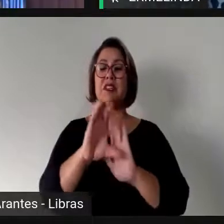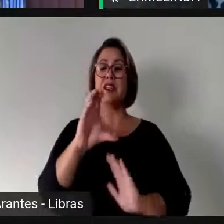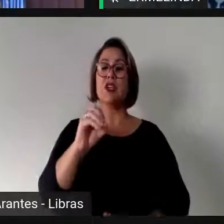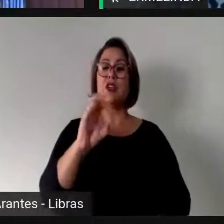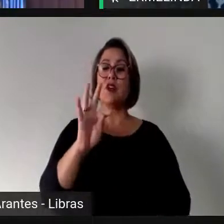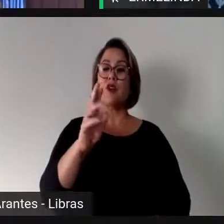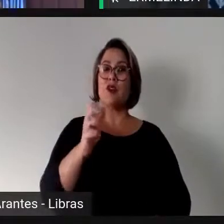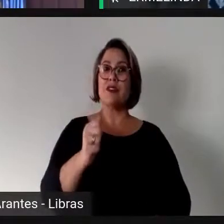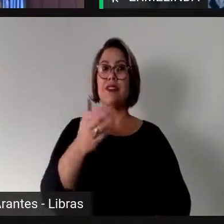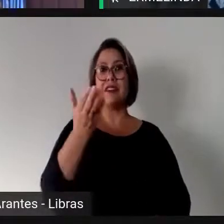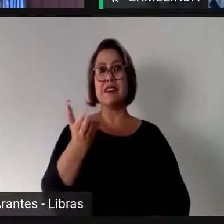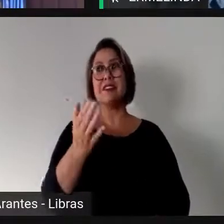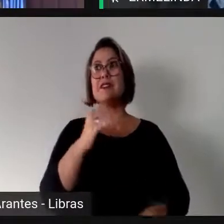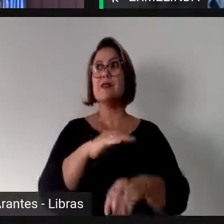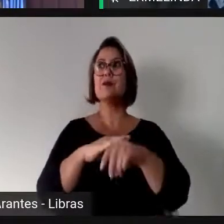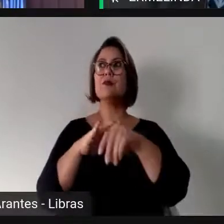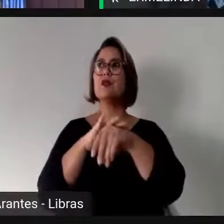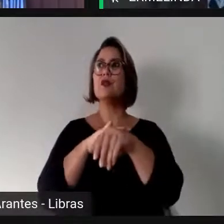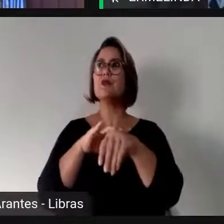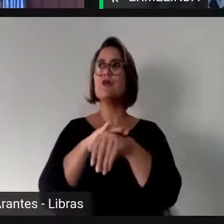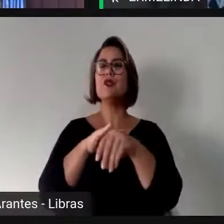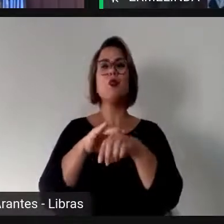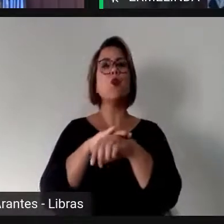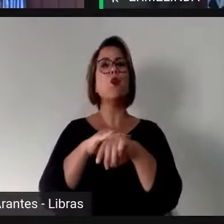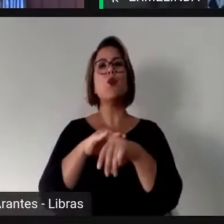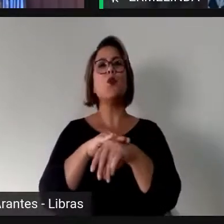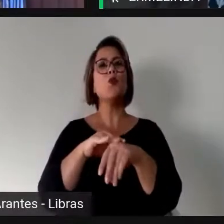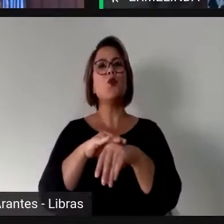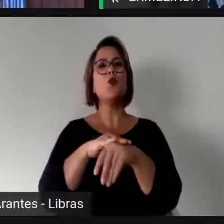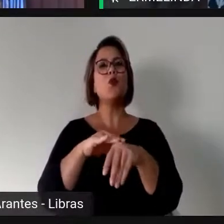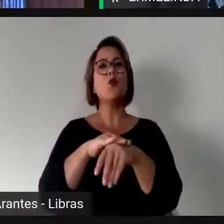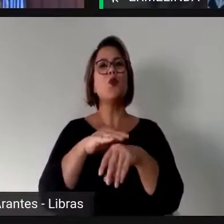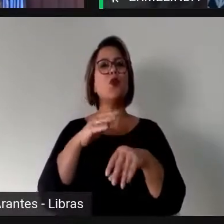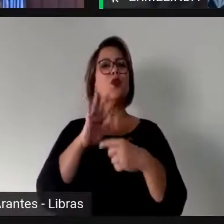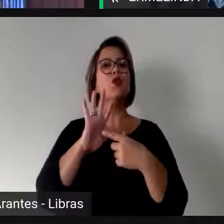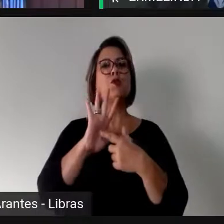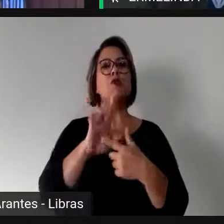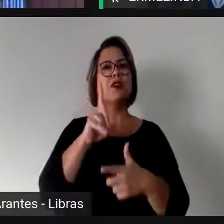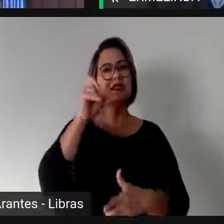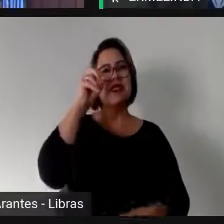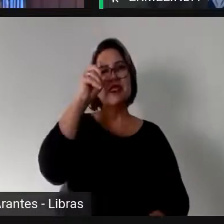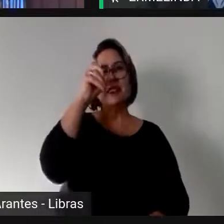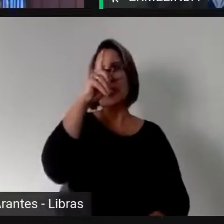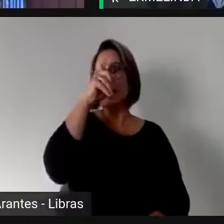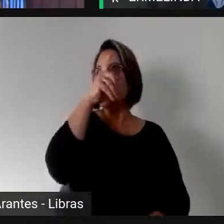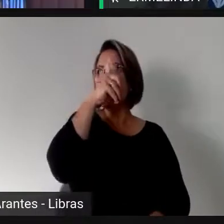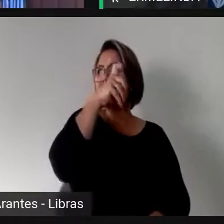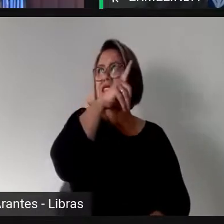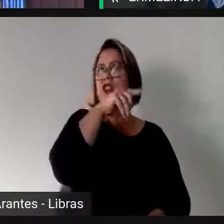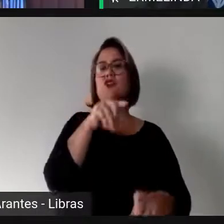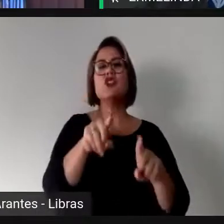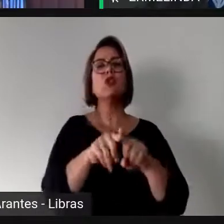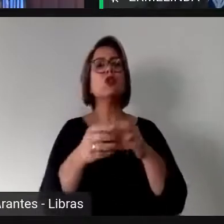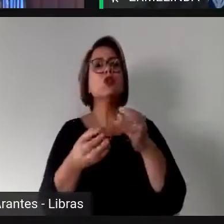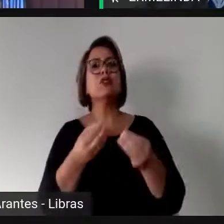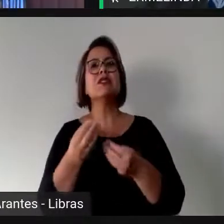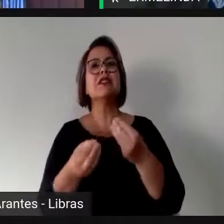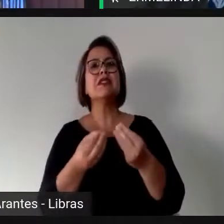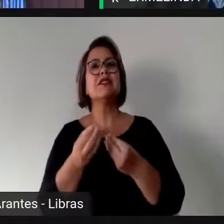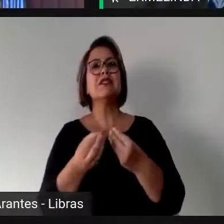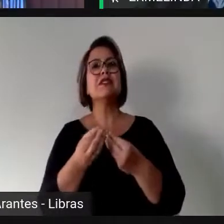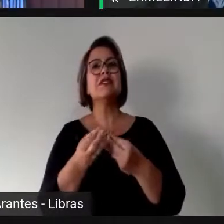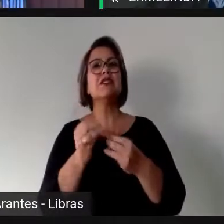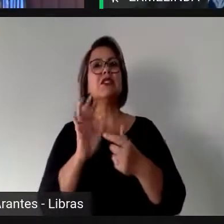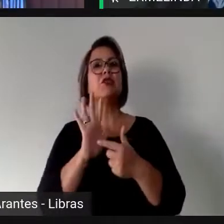queremos conversar com você sobre as dificuldades, duas dificuldades em